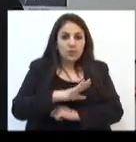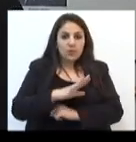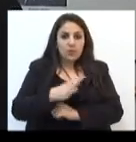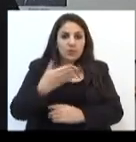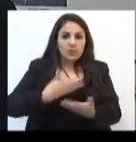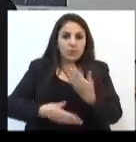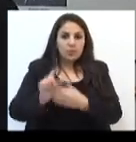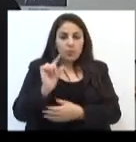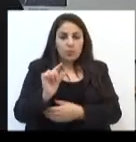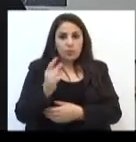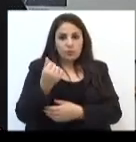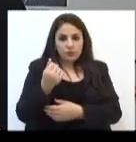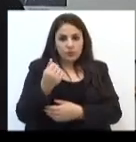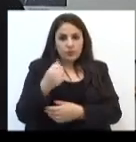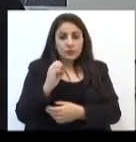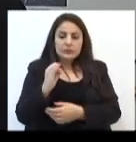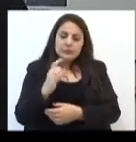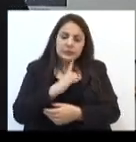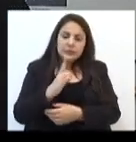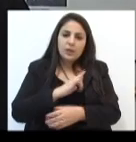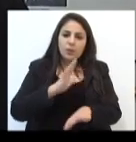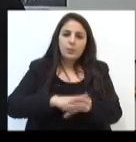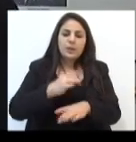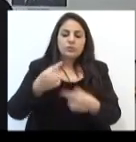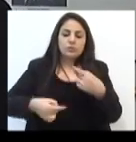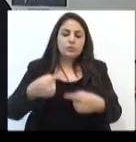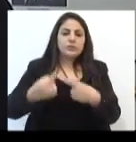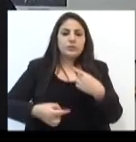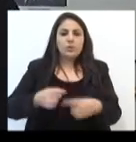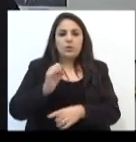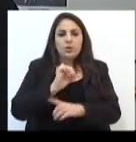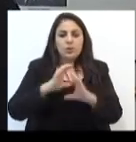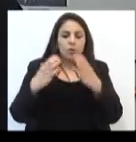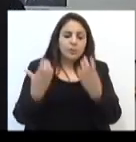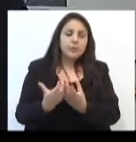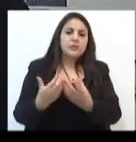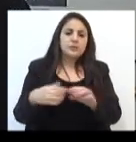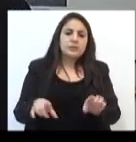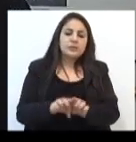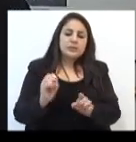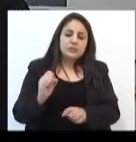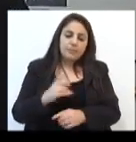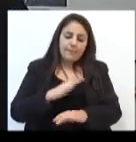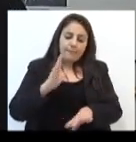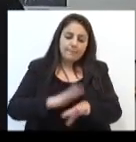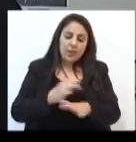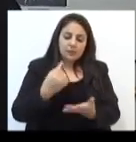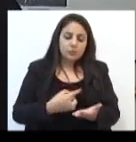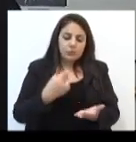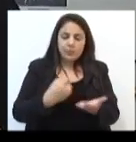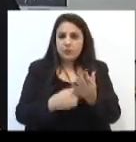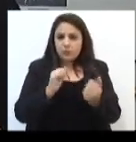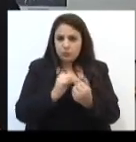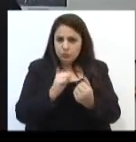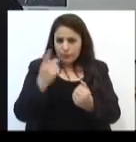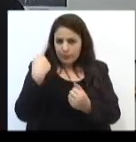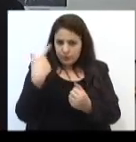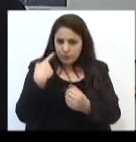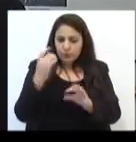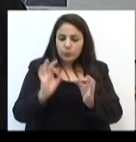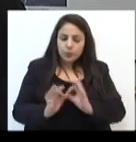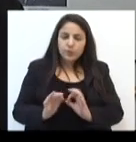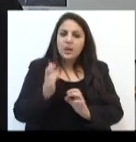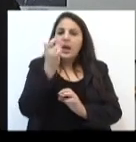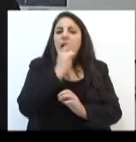menos dinheiro na campanha, se eu tenho mais debate com a comunidade, se eu tenho mais compromissos com o partido e com o